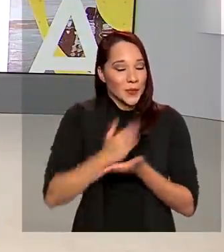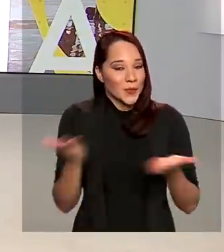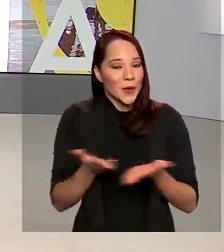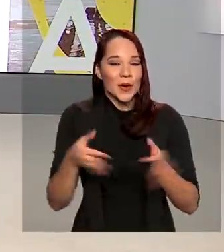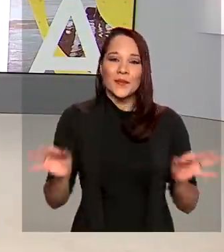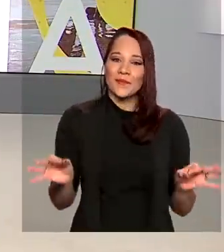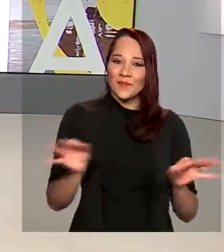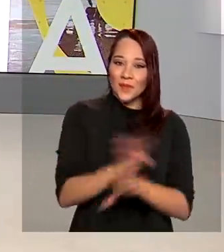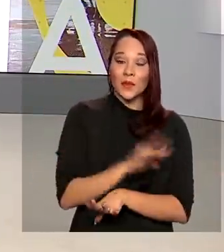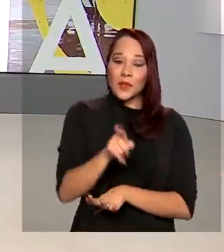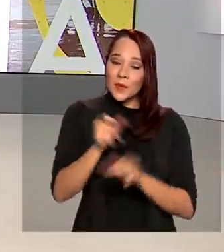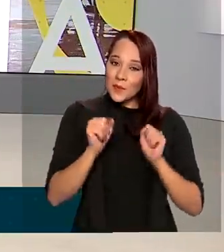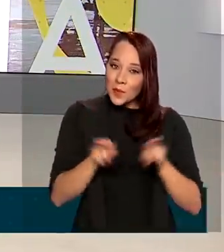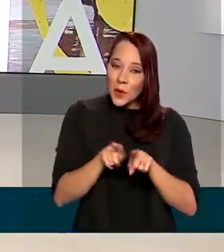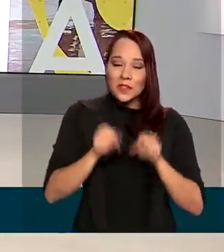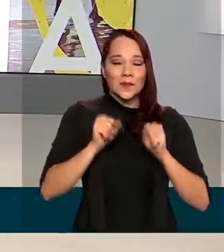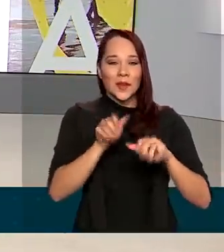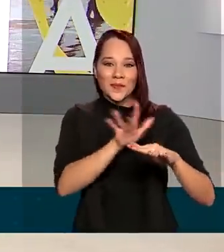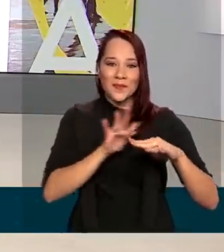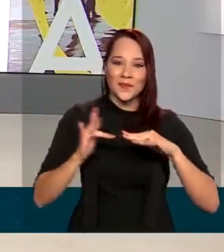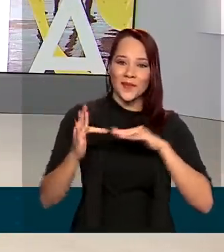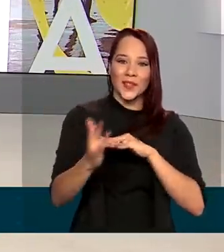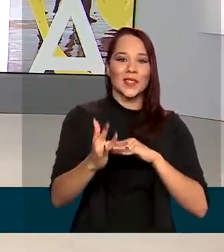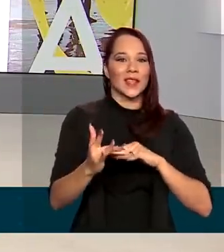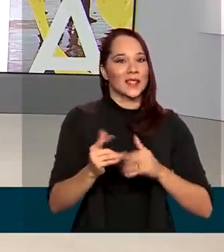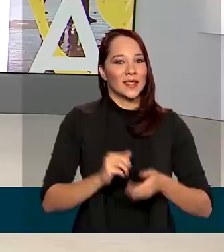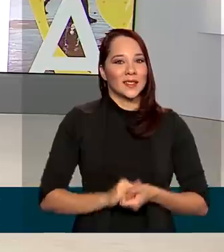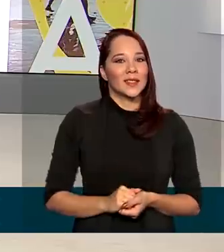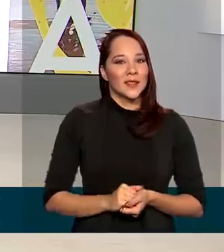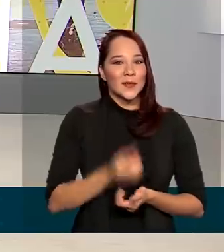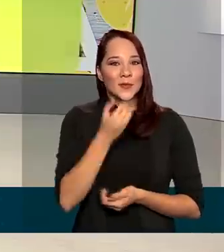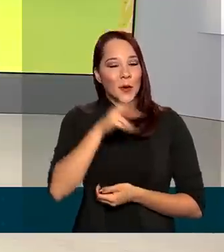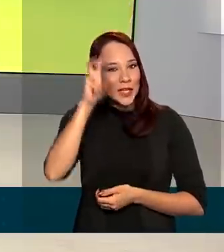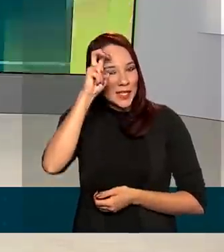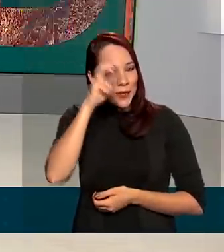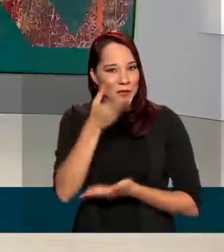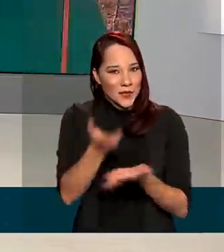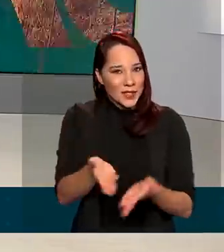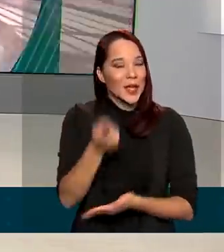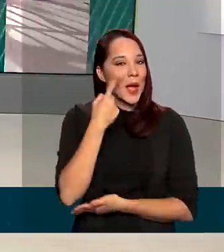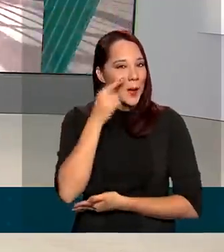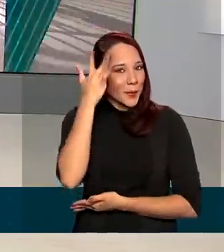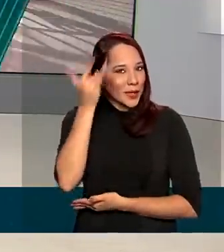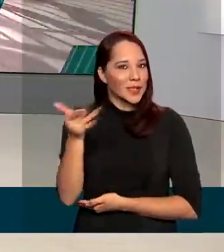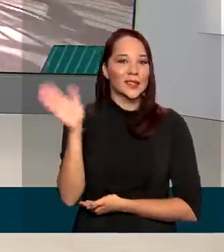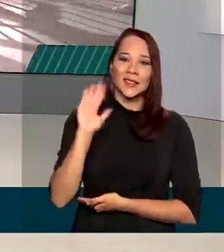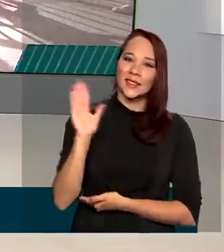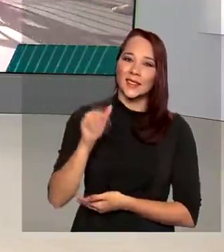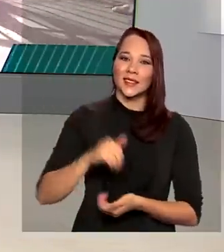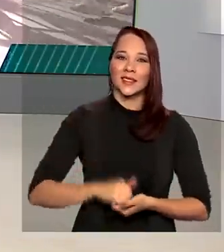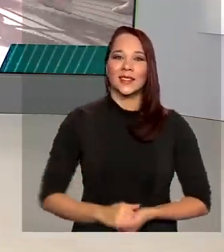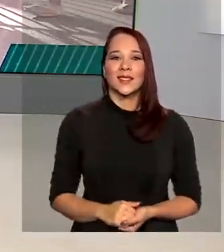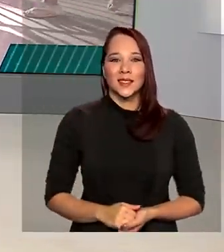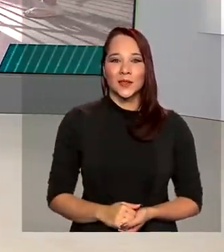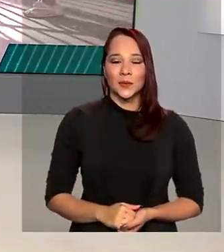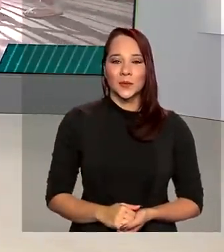termina aqui. Você pode nos acompanhar também pelas redes sociais. Ótima quinta-feira para você. Nos vemos amanhã. Até lá.